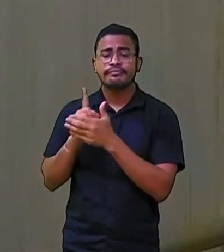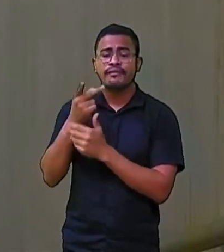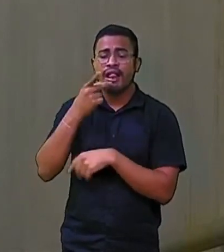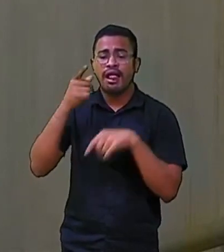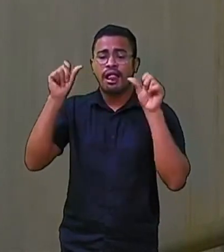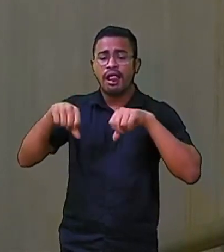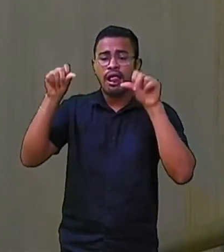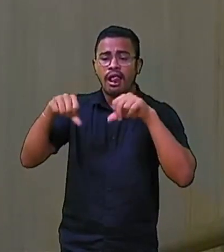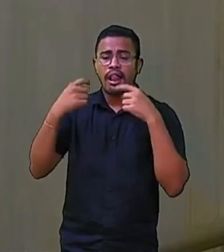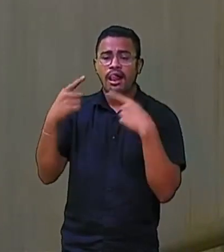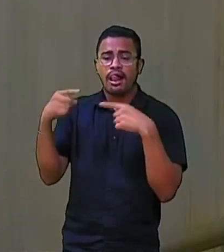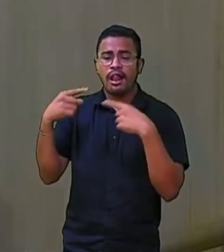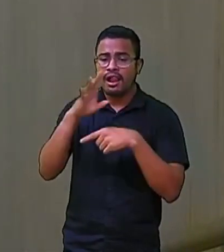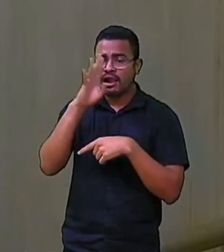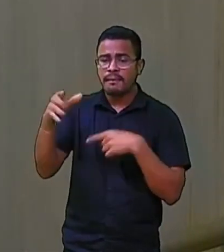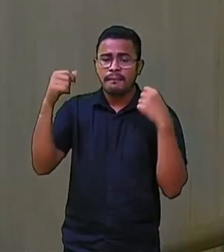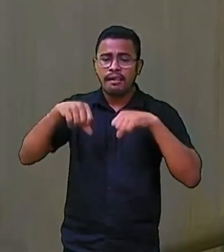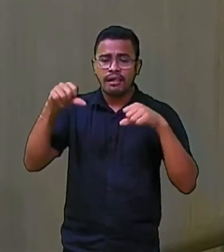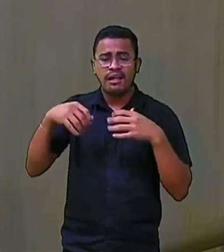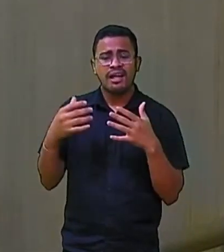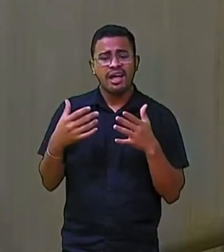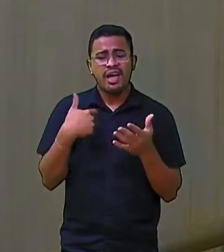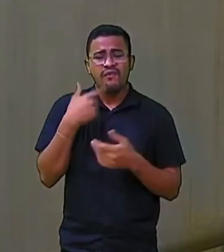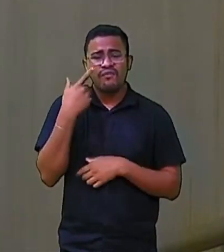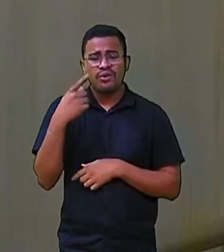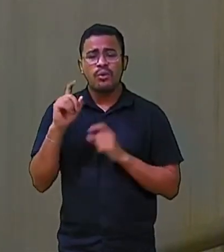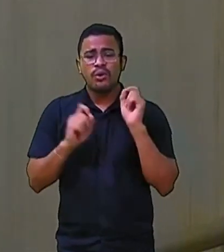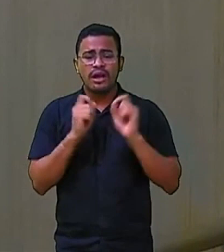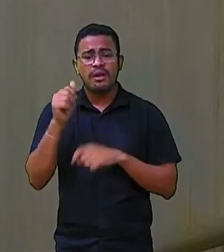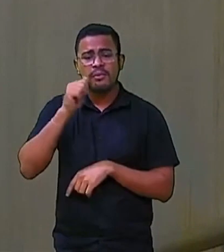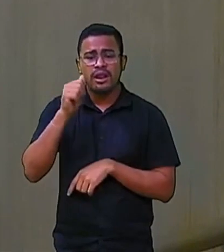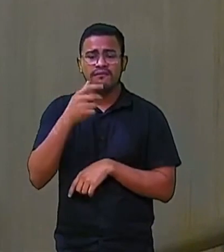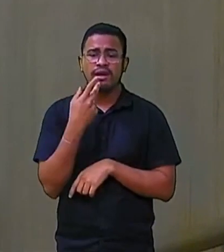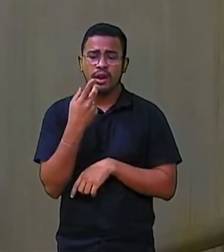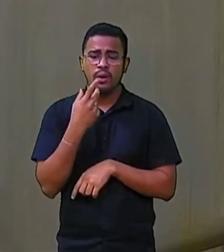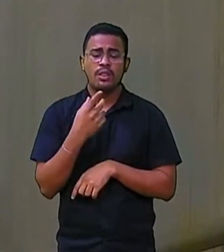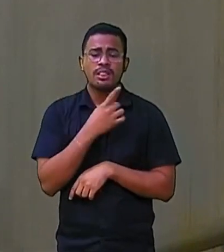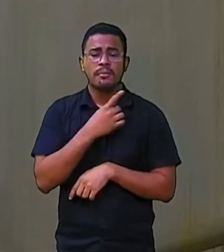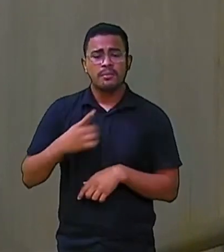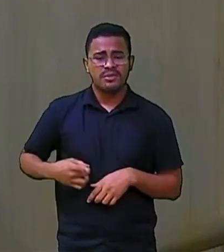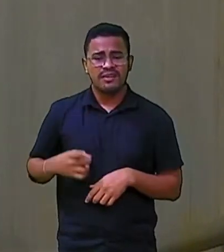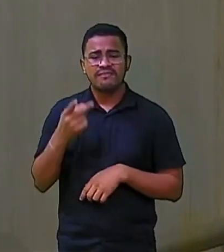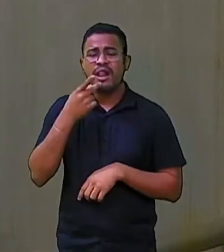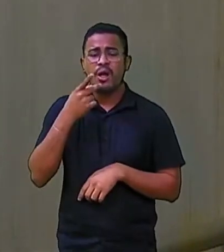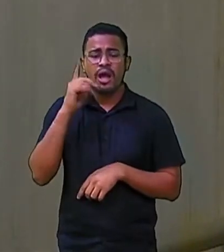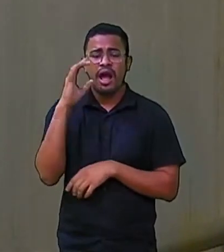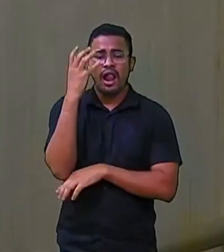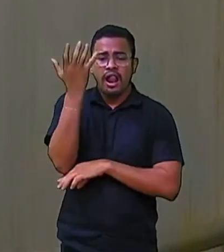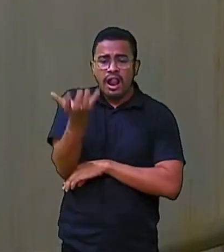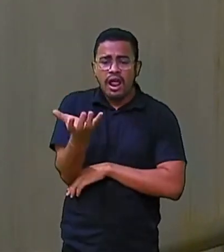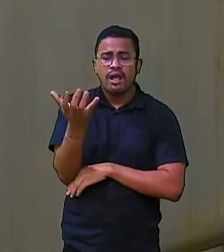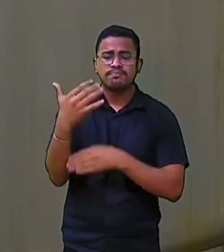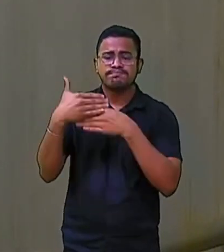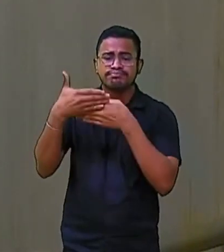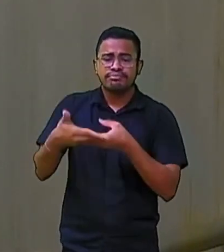Como eu ouvi certo dia aqui uma deputada dizer Que até a árvore que caiu, a culpa era do prefeito, derrubou o muro e a mulher morreu